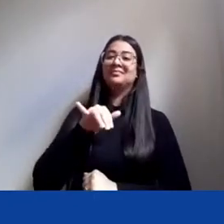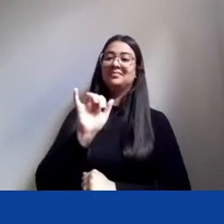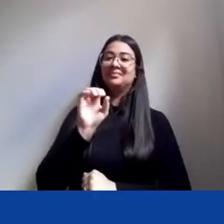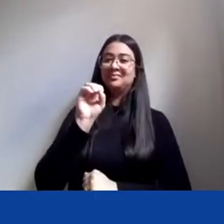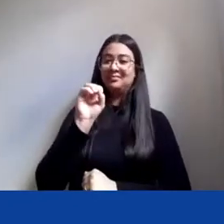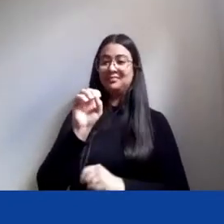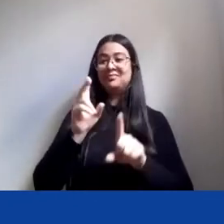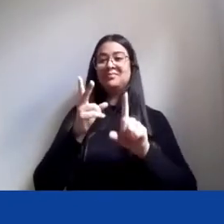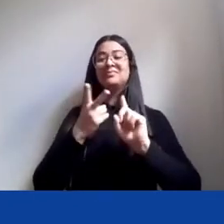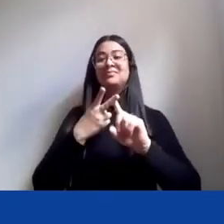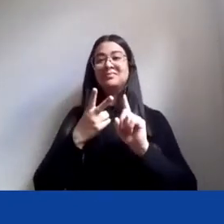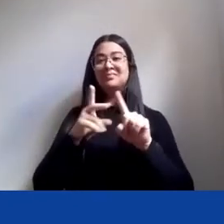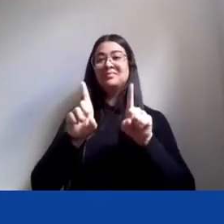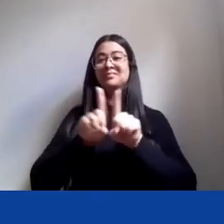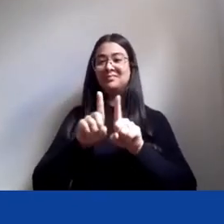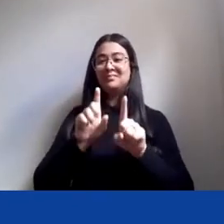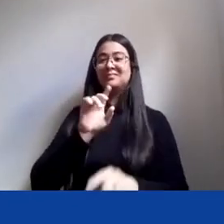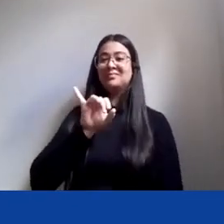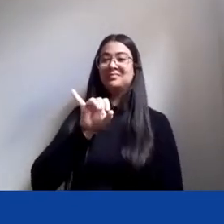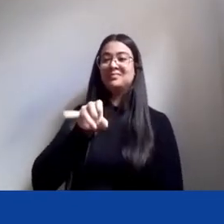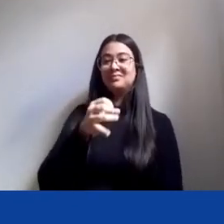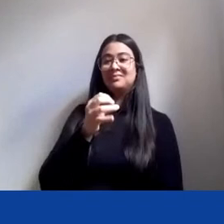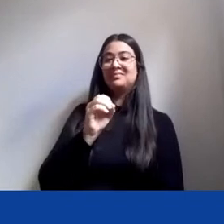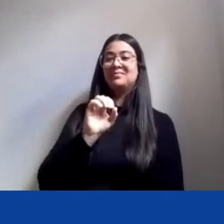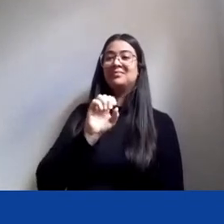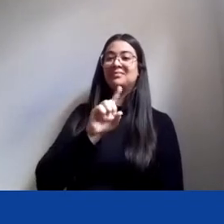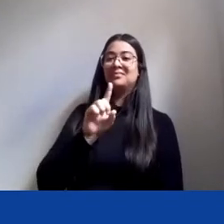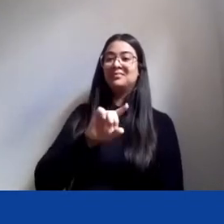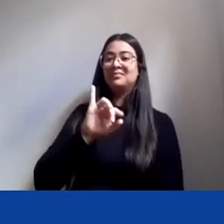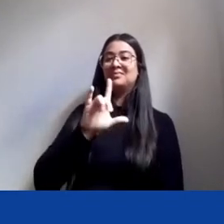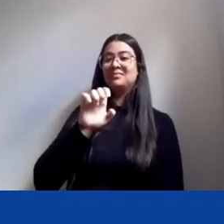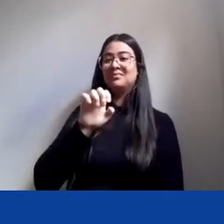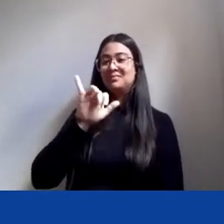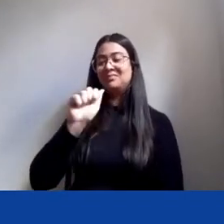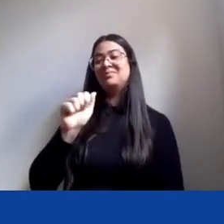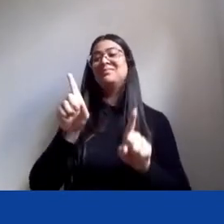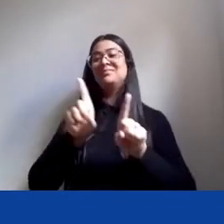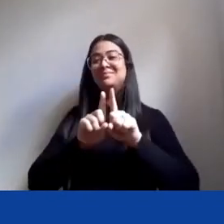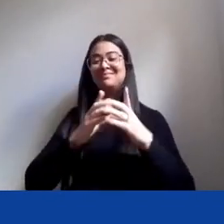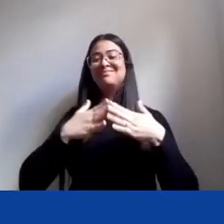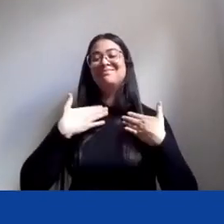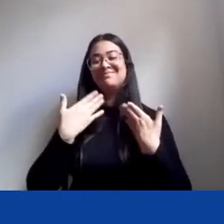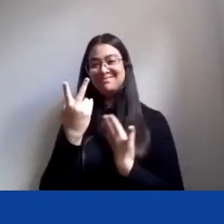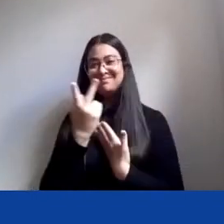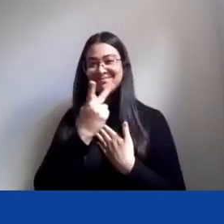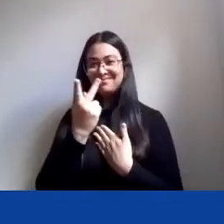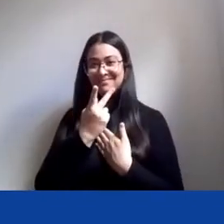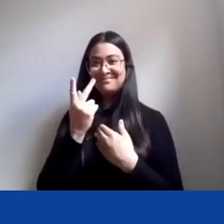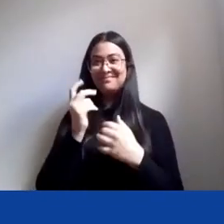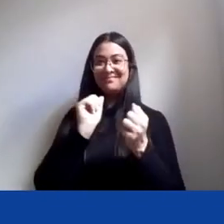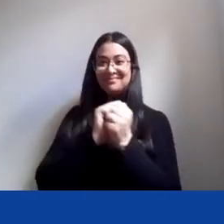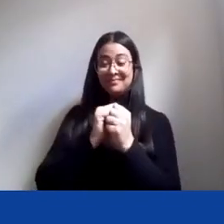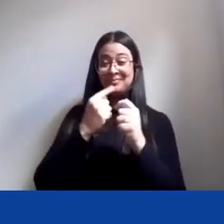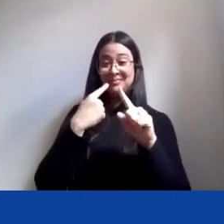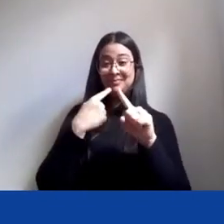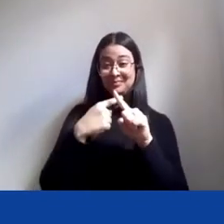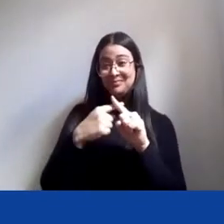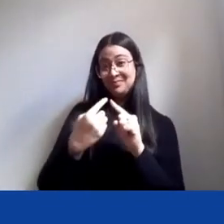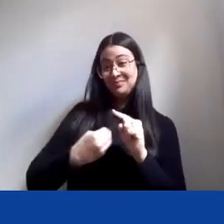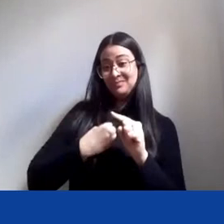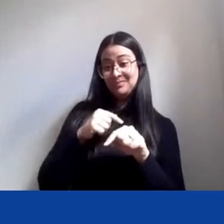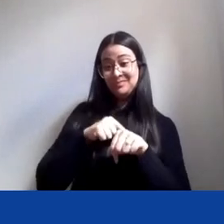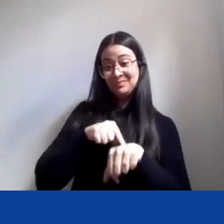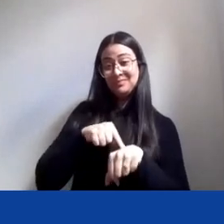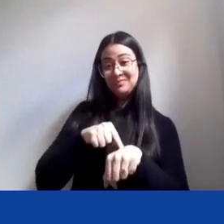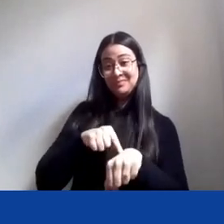seminário, uma alegria estar aqui com vocês dois em vários momentos das nossas existências, a gente já se